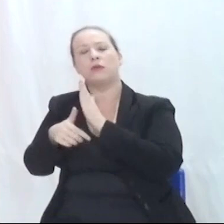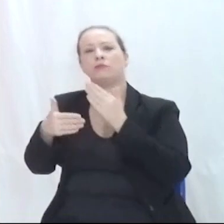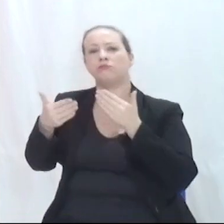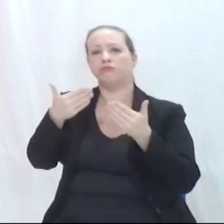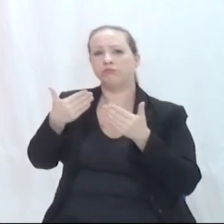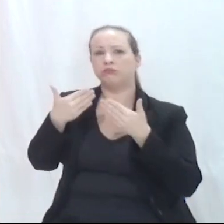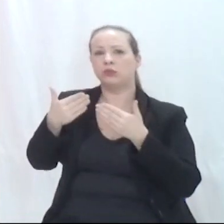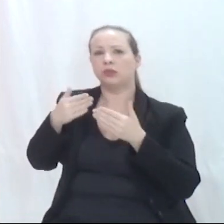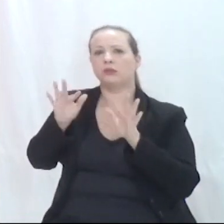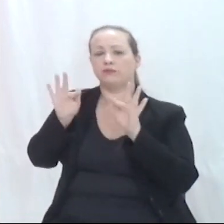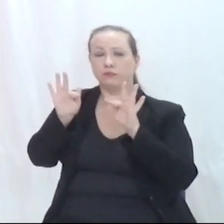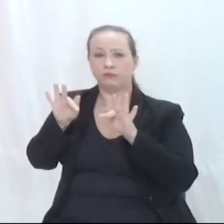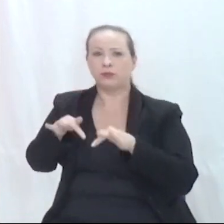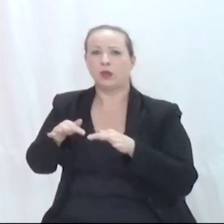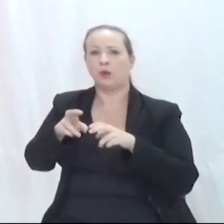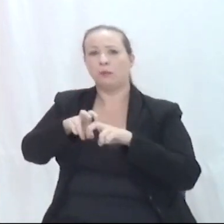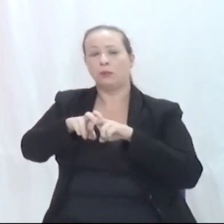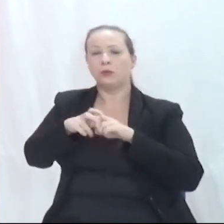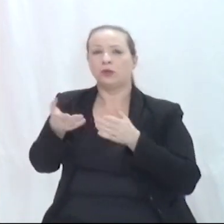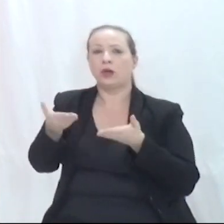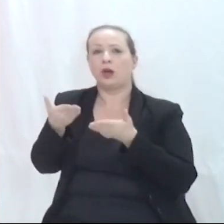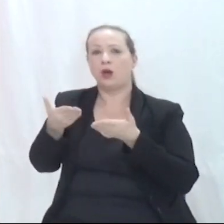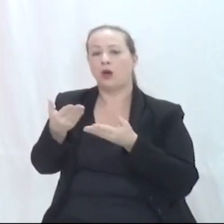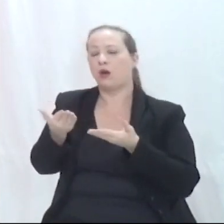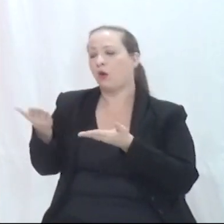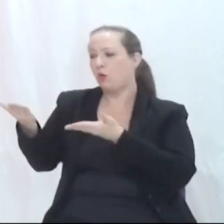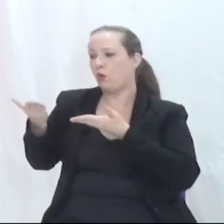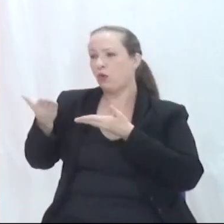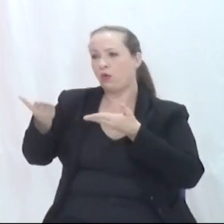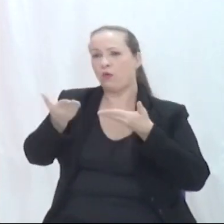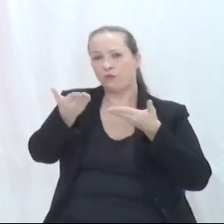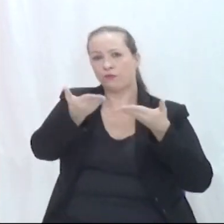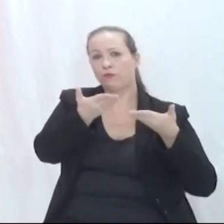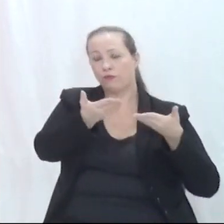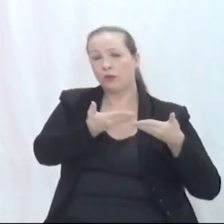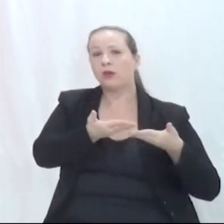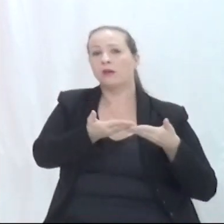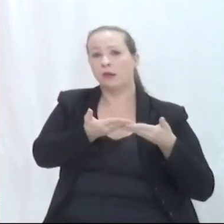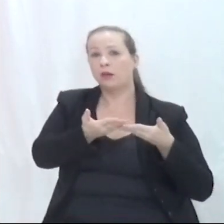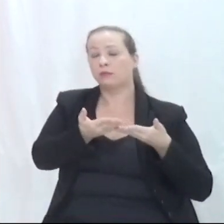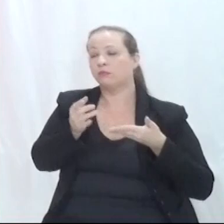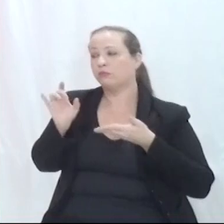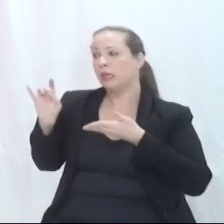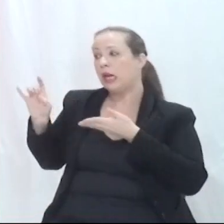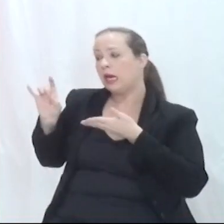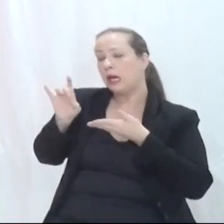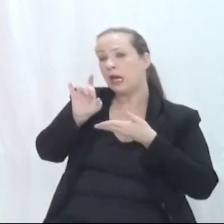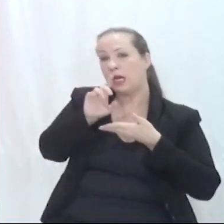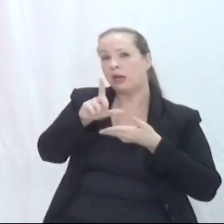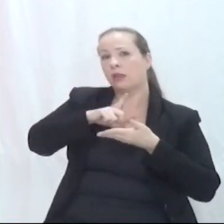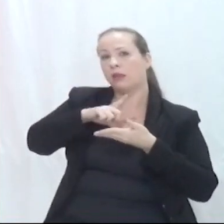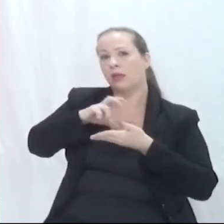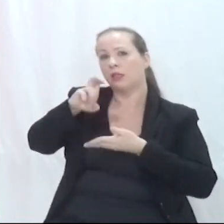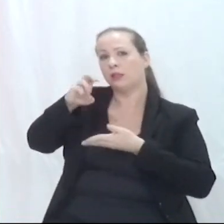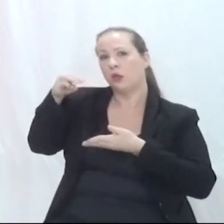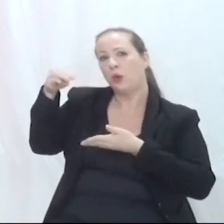Passo a palavra, portanto, aos convidados, ressaltando que cada um dispõe de cinco minutos.